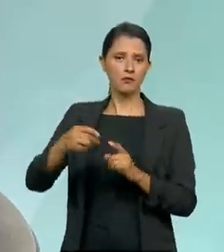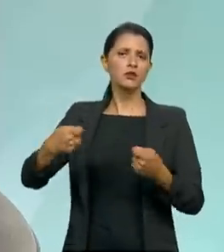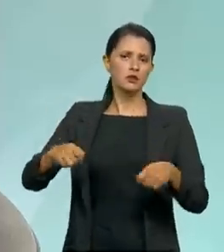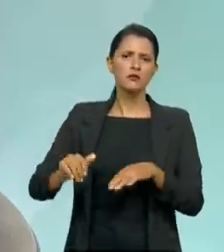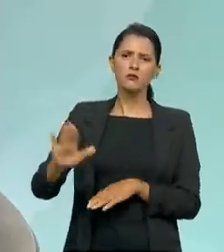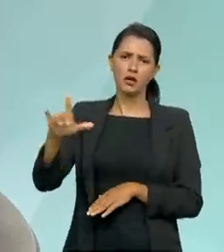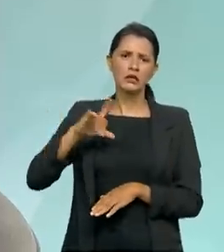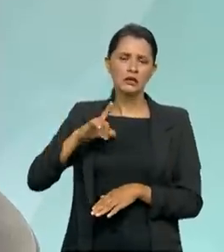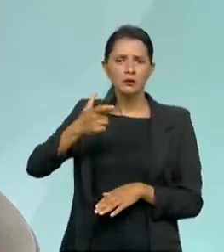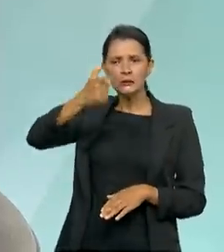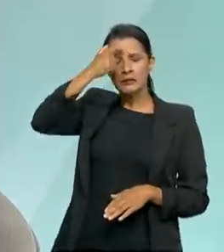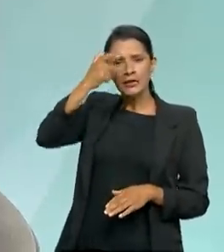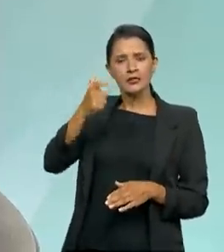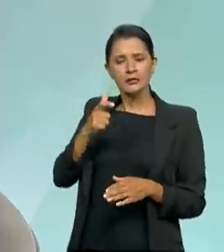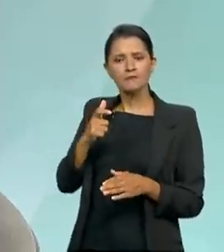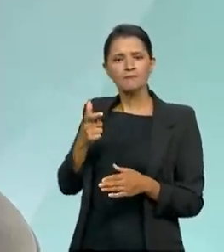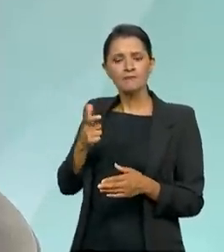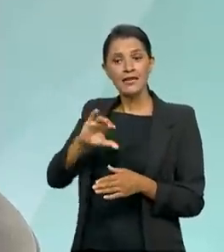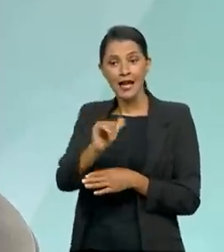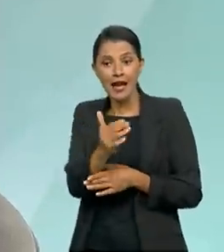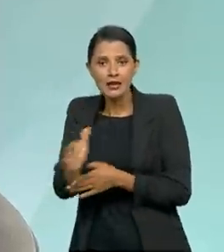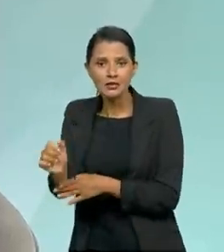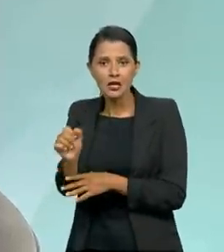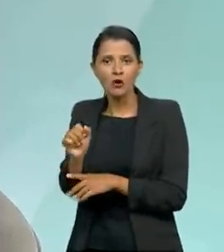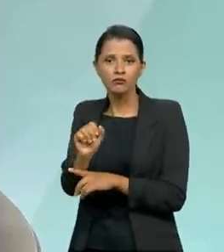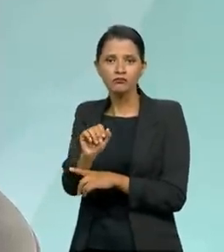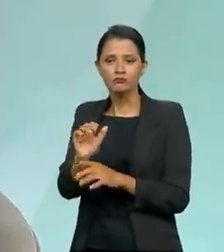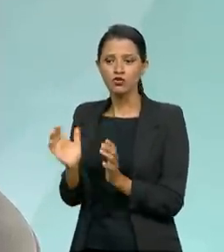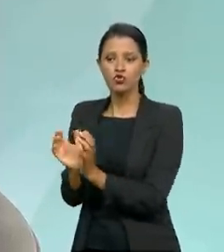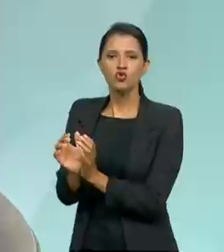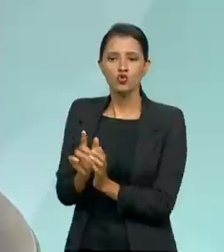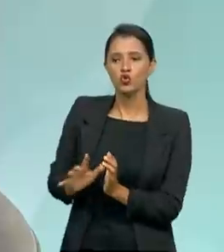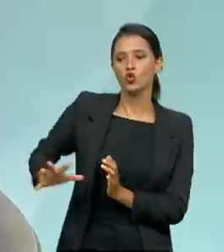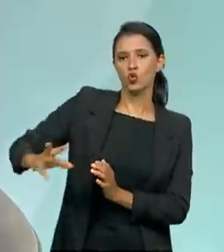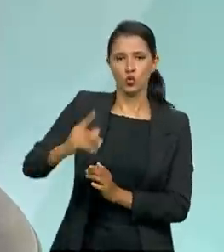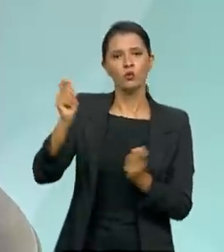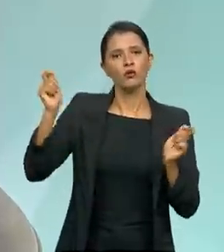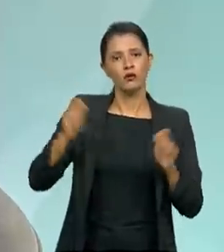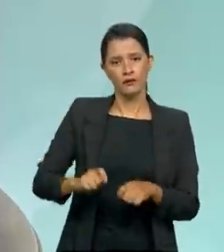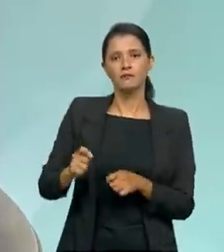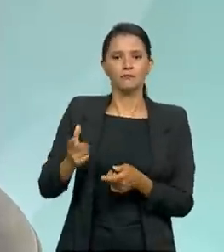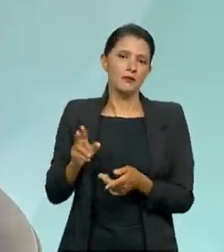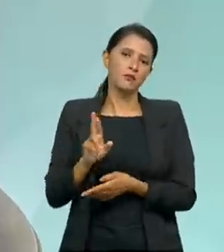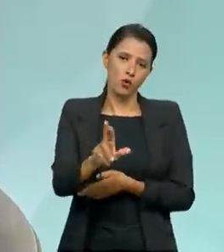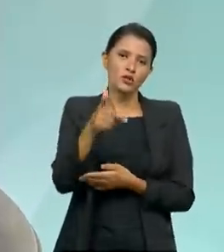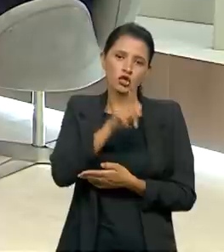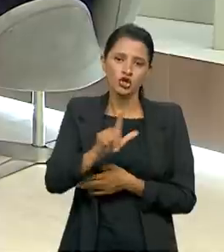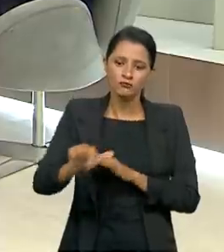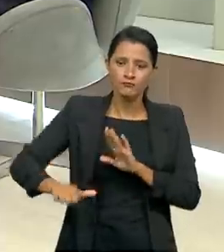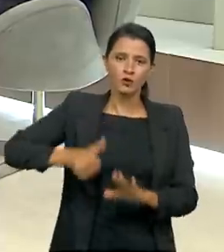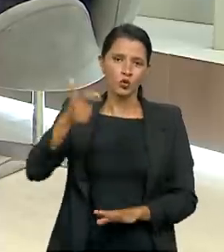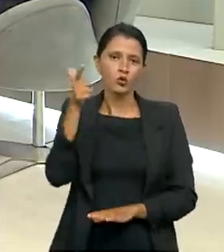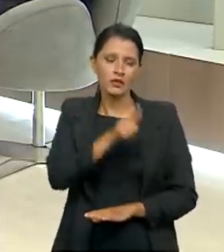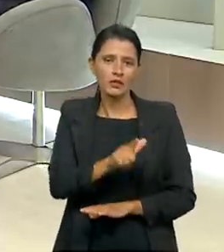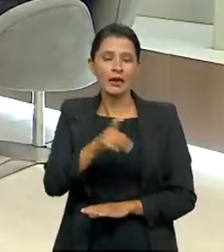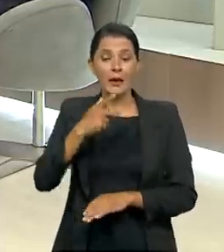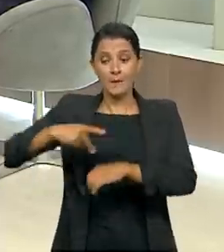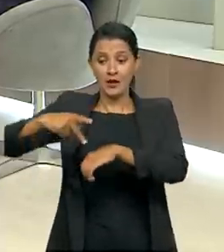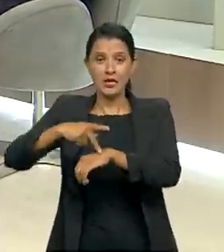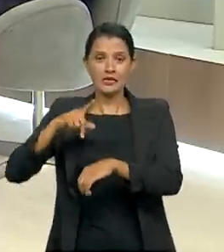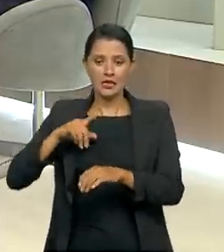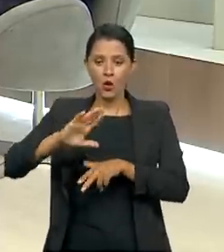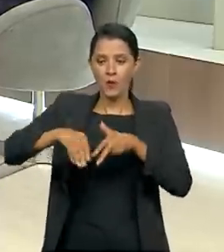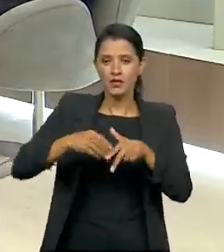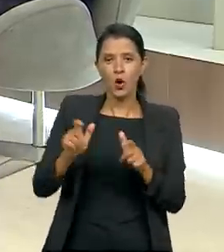conscientização, essa ação coletiva é o que permite que a gente tenha êxito. A gente vê que países que têm baixos índices de corrupção,